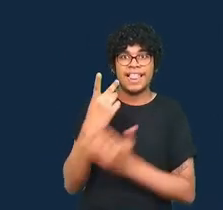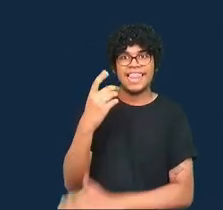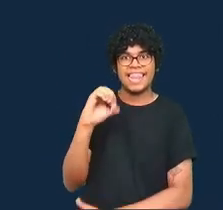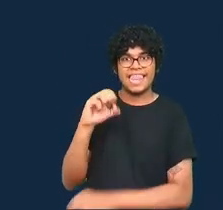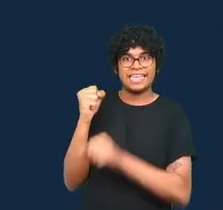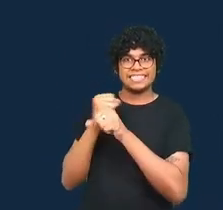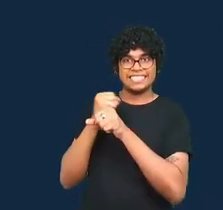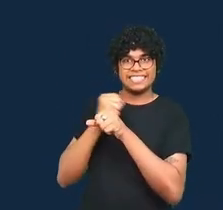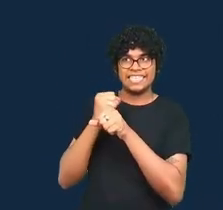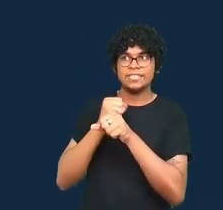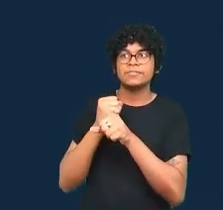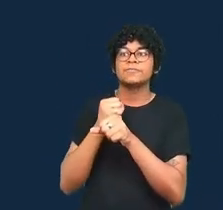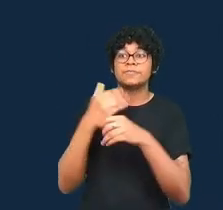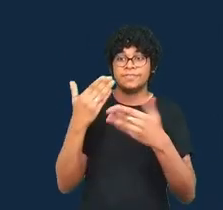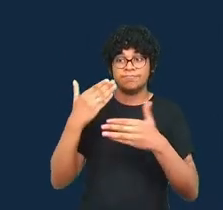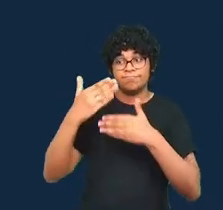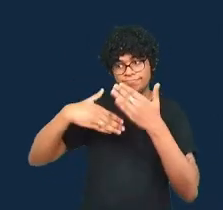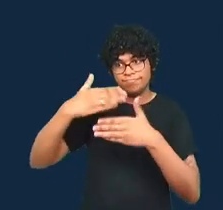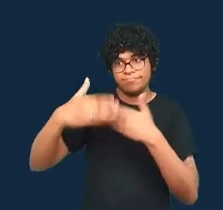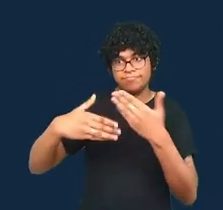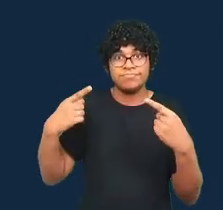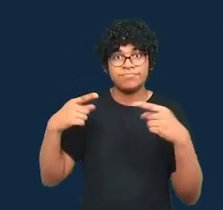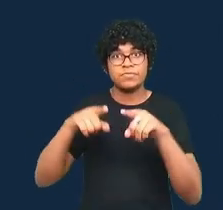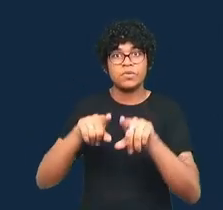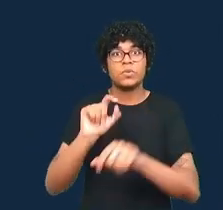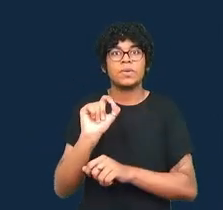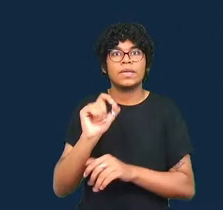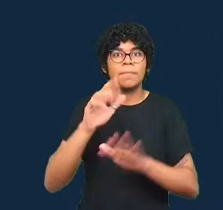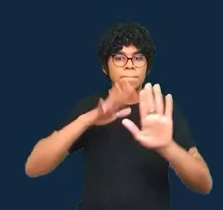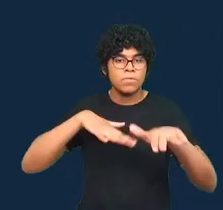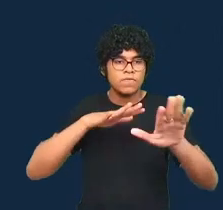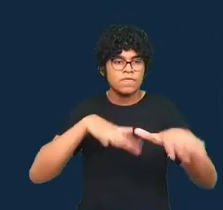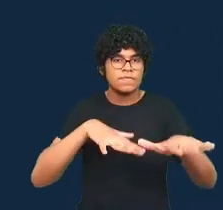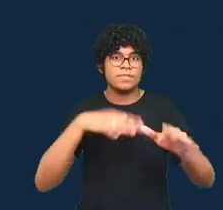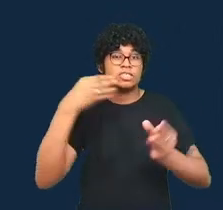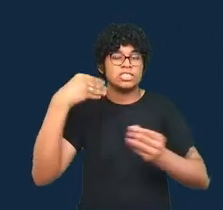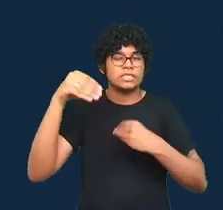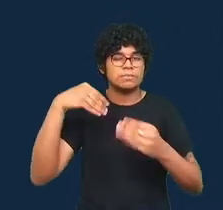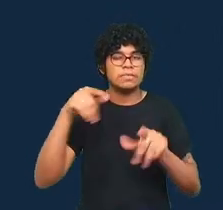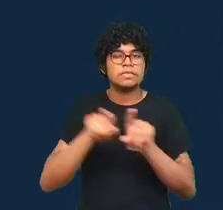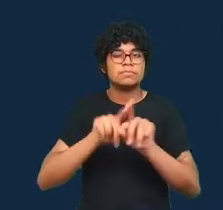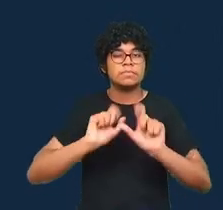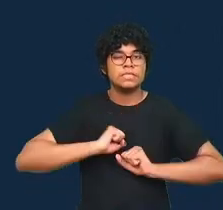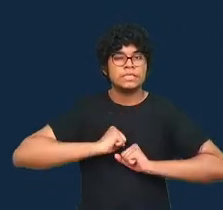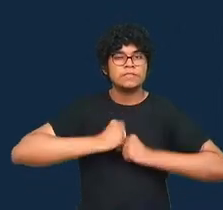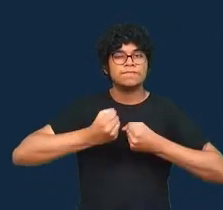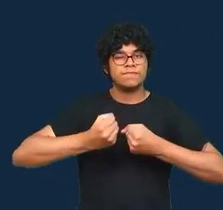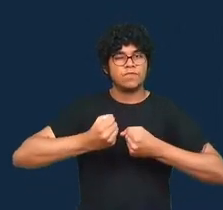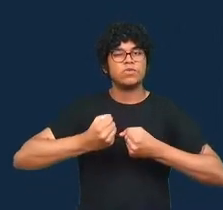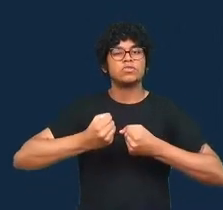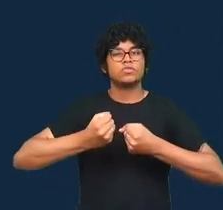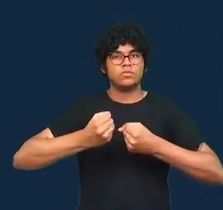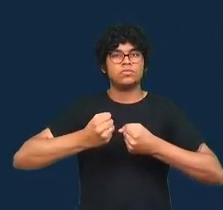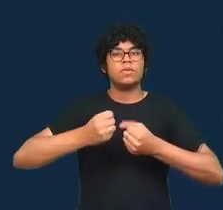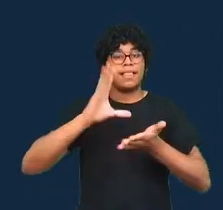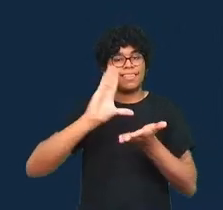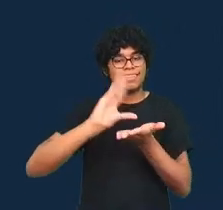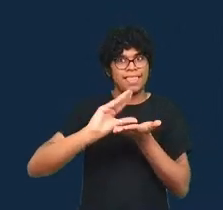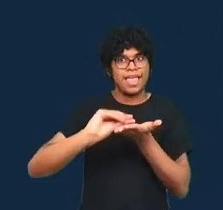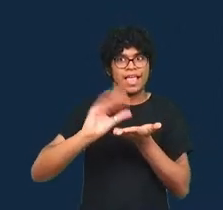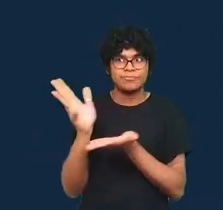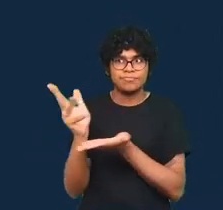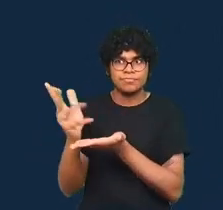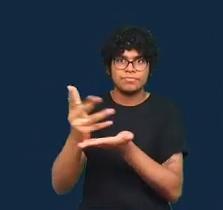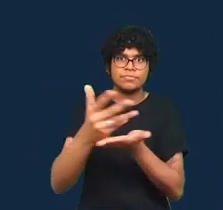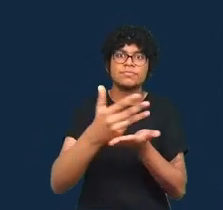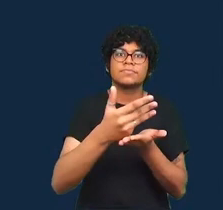estão vinculados a movimentos de transparência, esforço para datificação de dados do